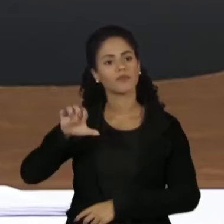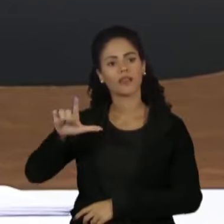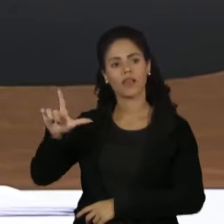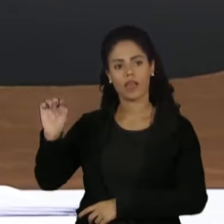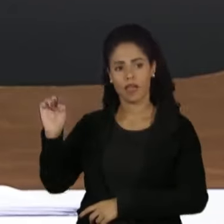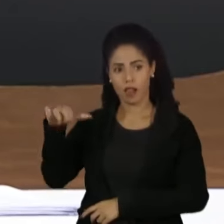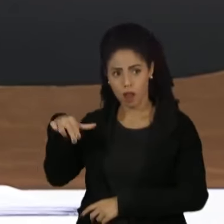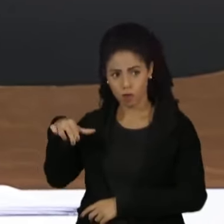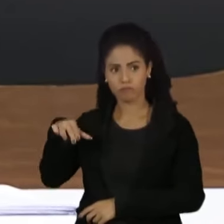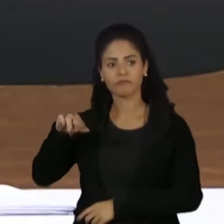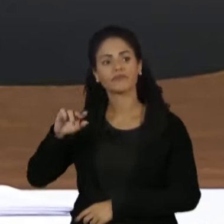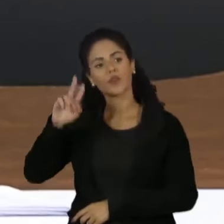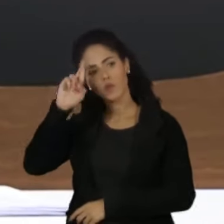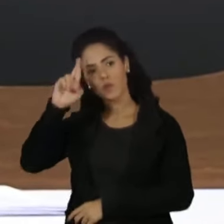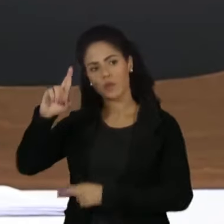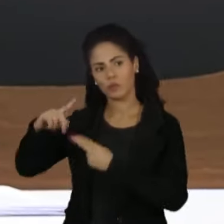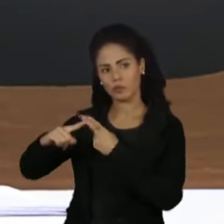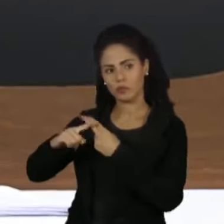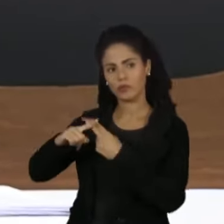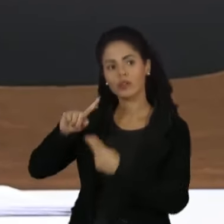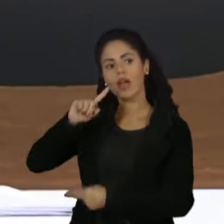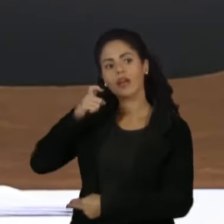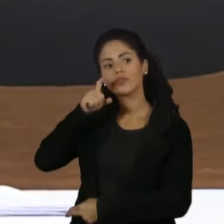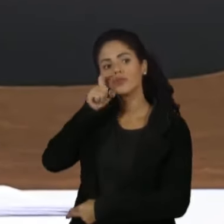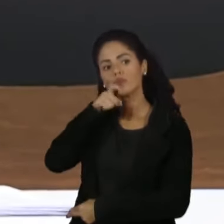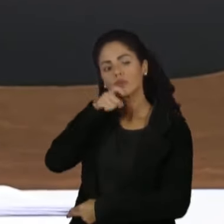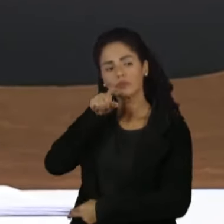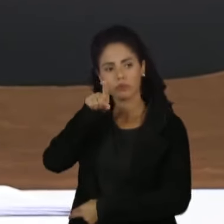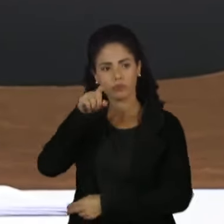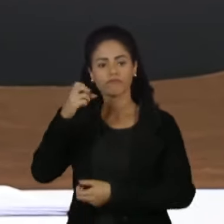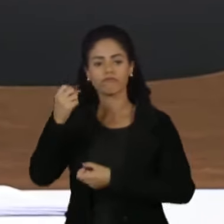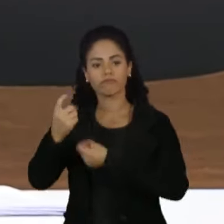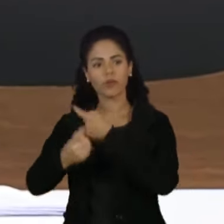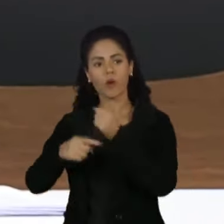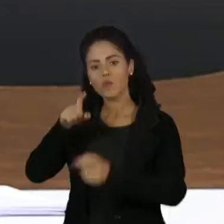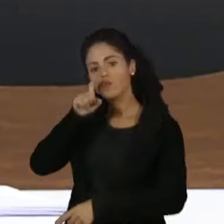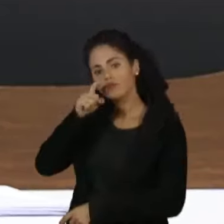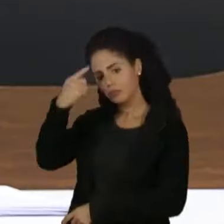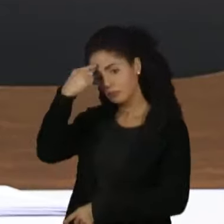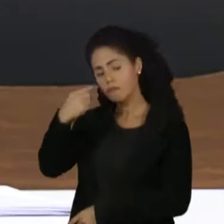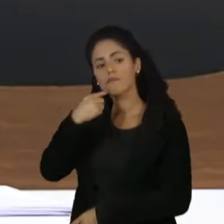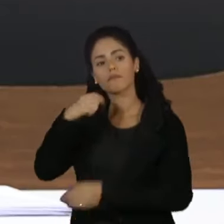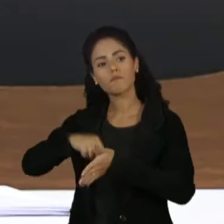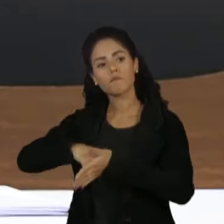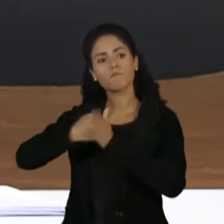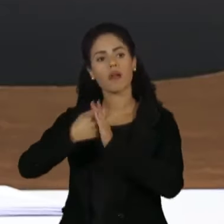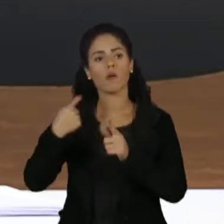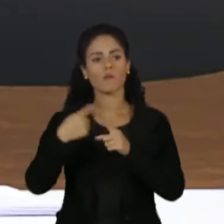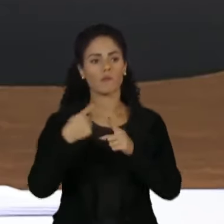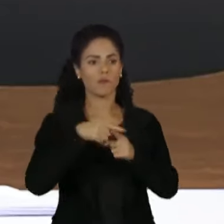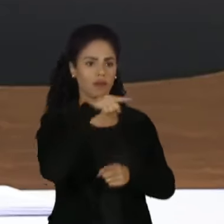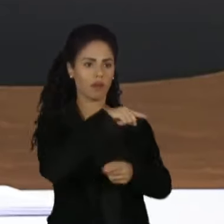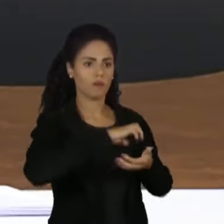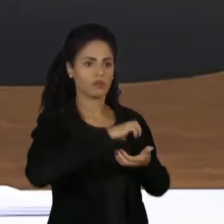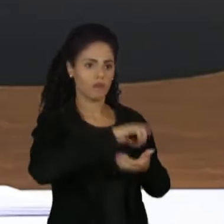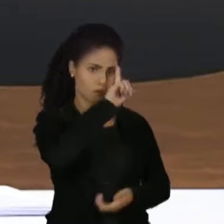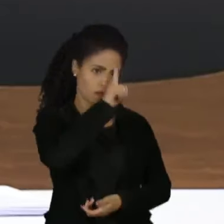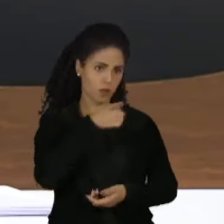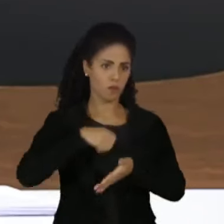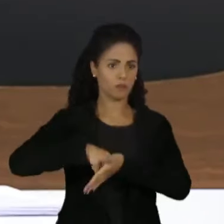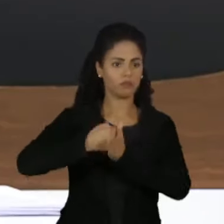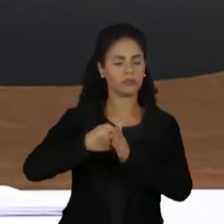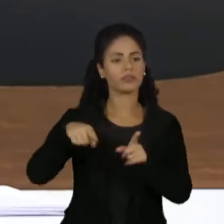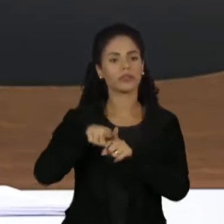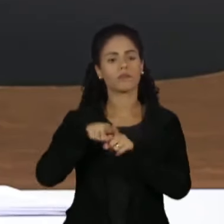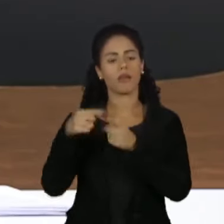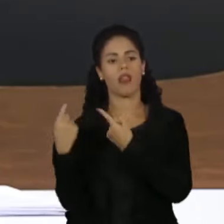devolveu ao X, antigo Twitter, alguns perfis que tinham sido banidos por ordem do STF. Ele também fez uma série de